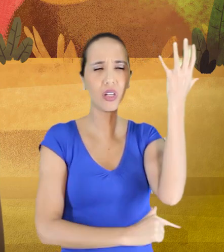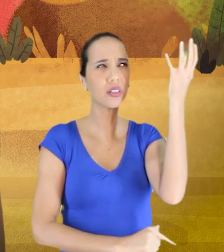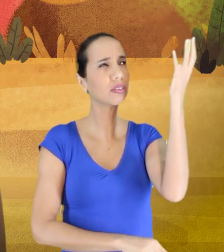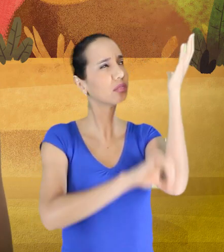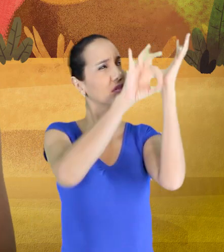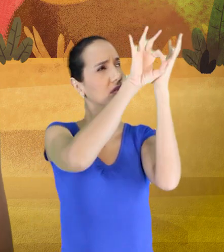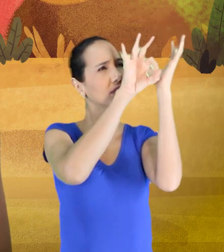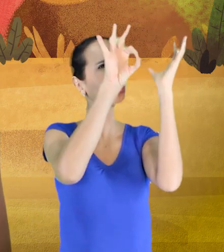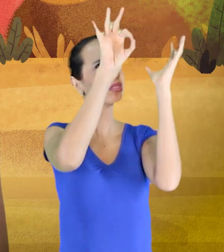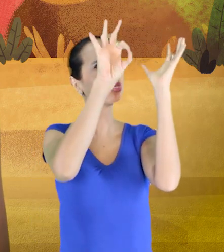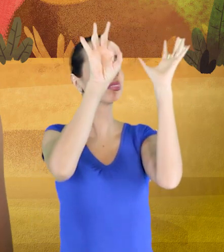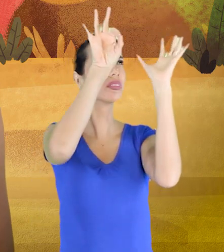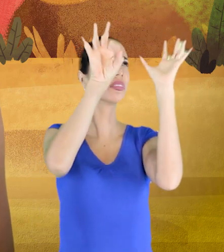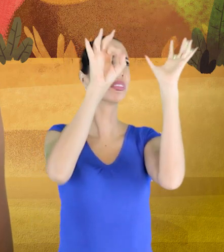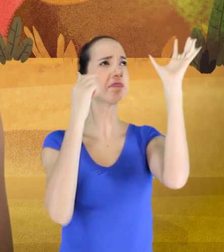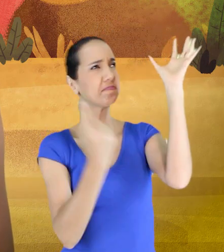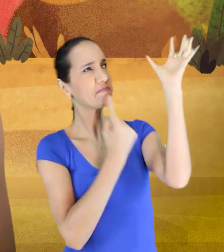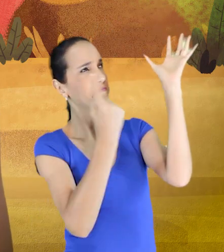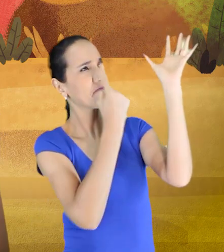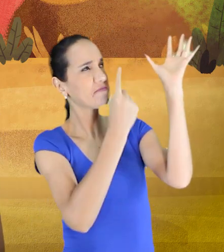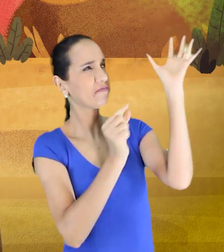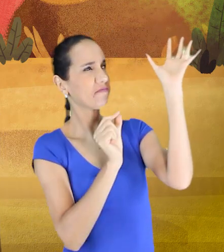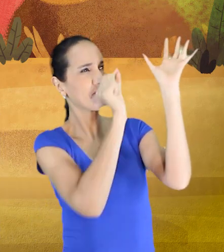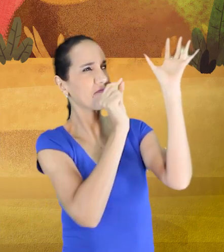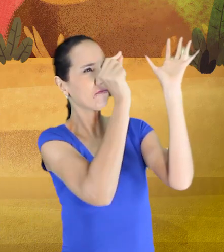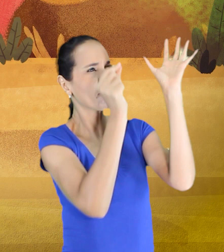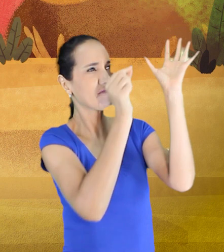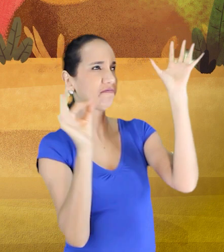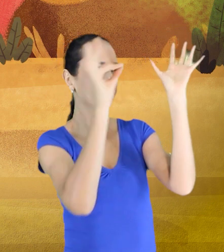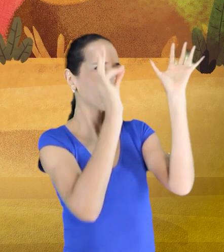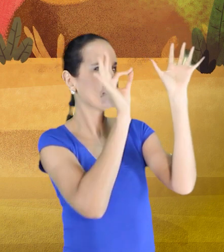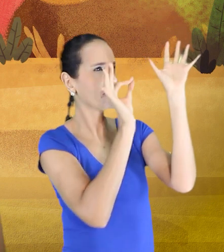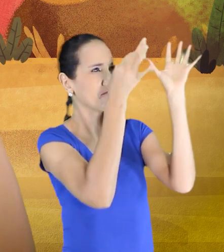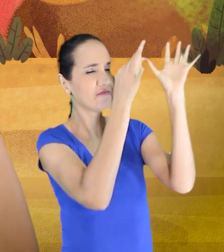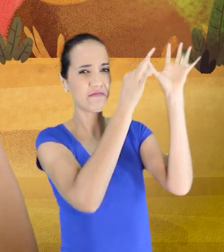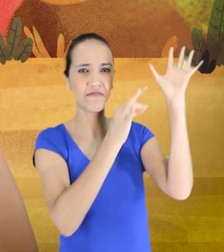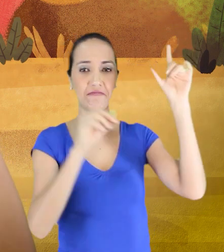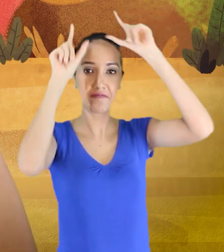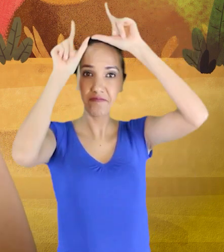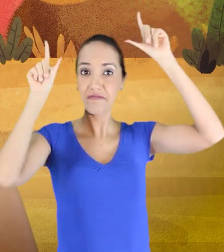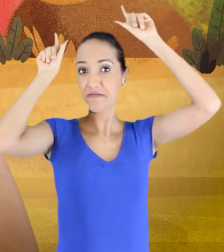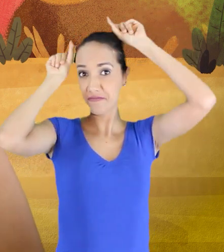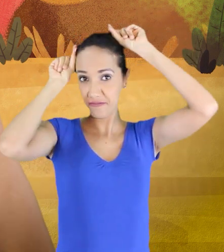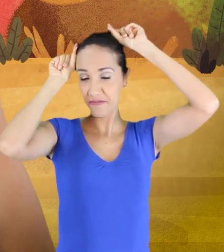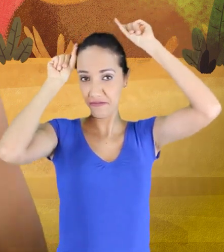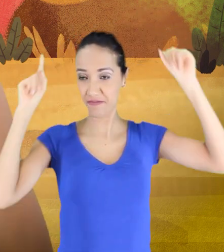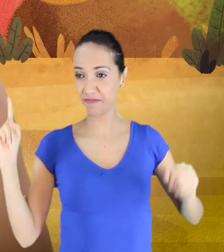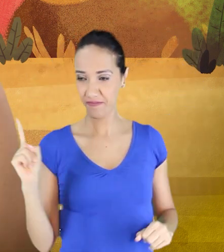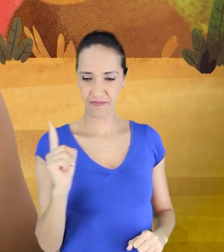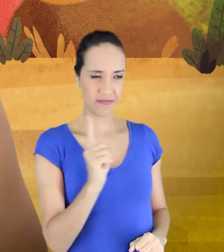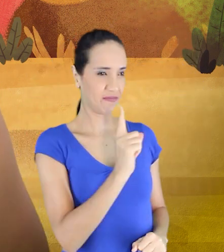outra, todas furadinhas de vespa. Narizinho ainda aparecia por lá, de comprida vara na mão